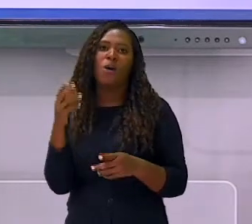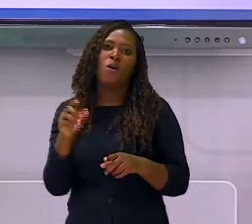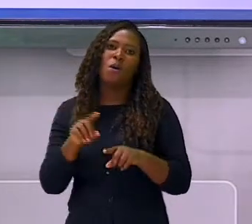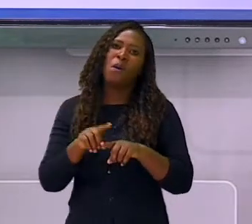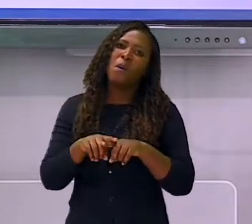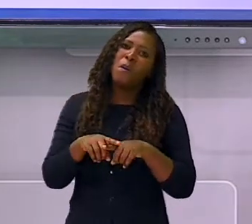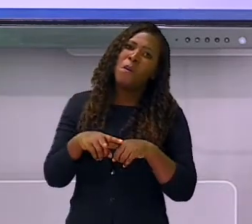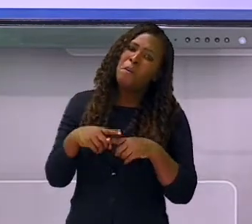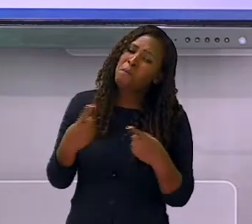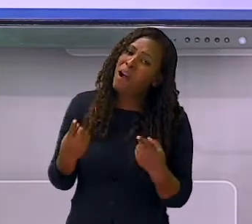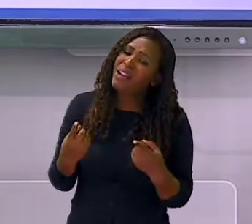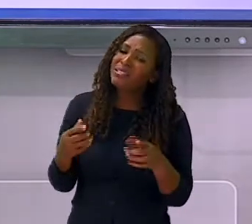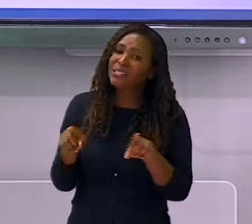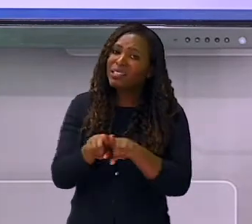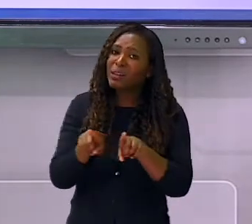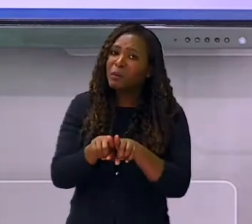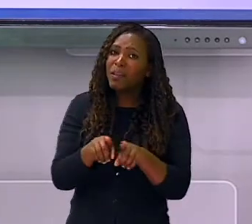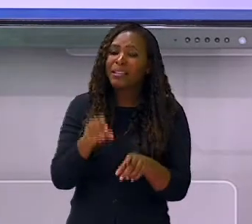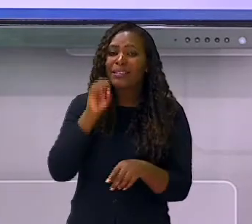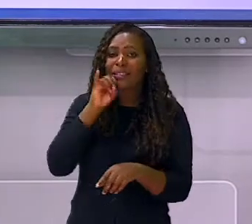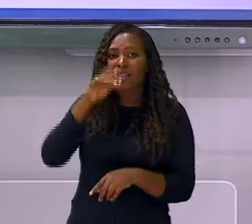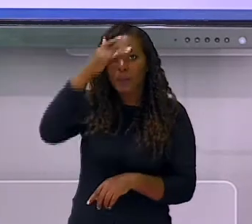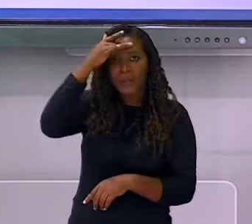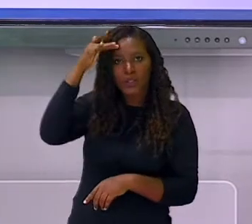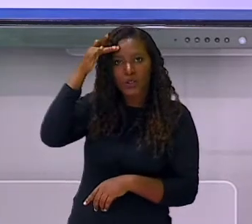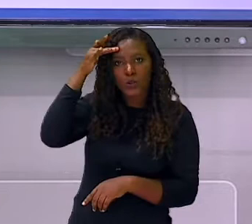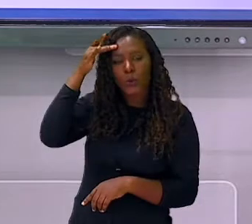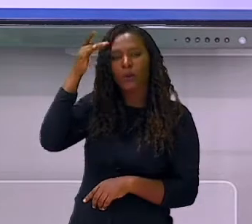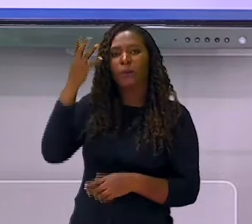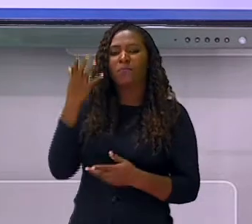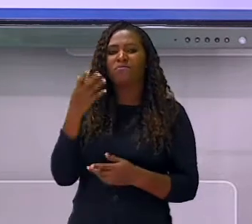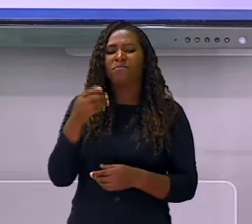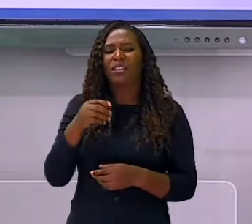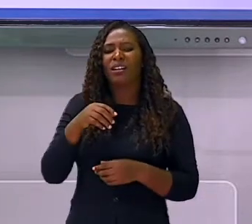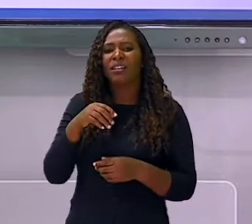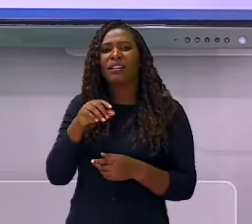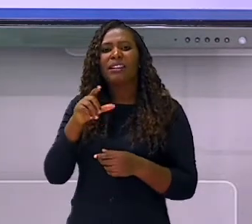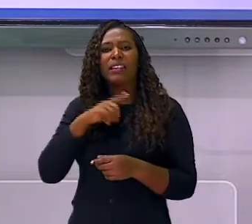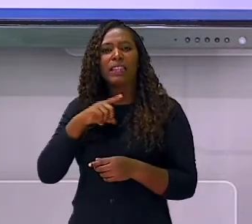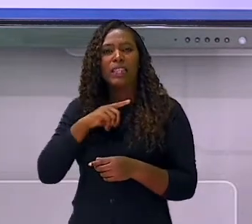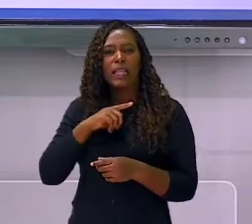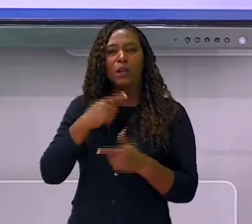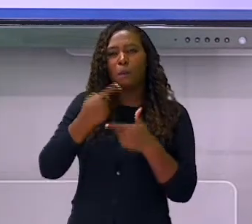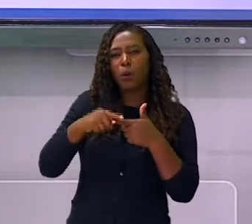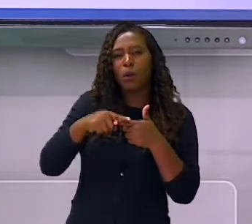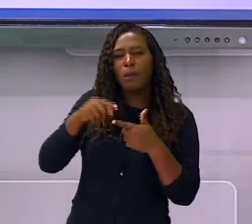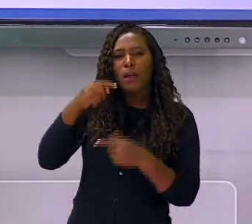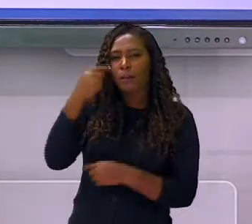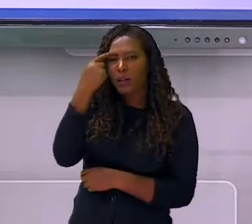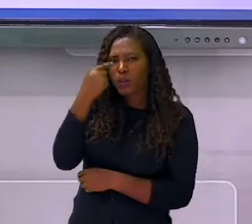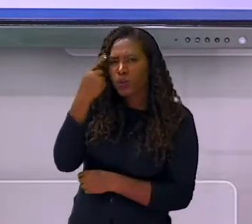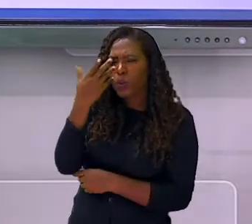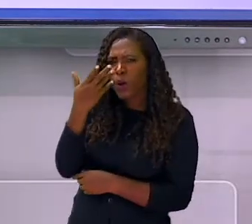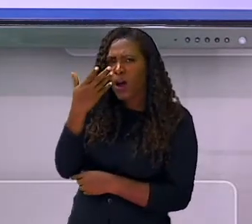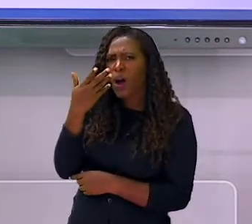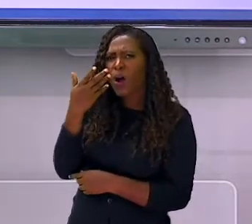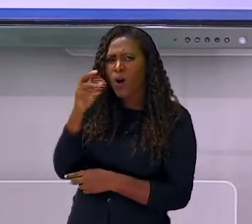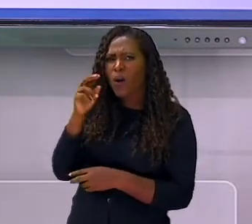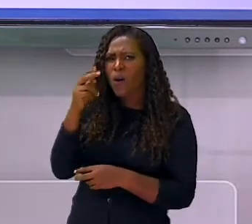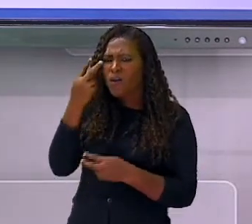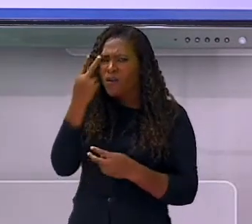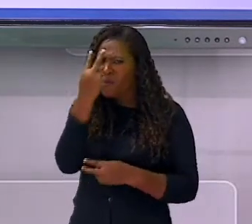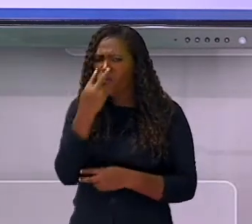miopia grave e não fez uma cirurgia para correção e por causa dessa limitação da visão,